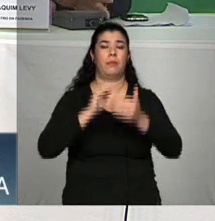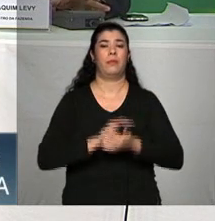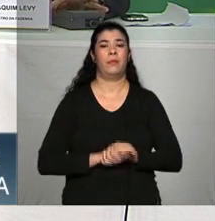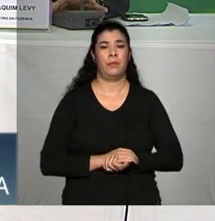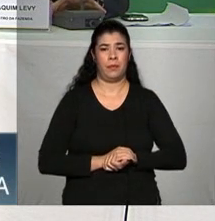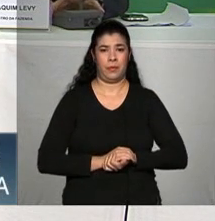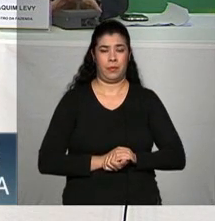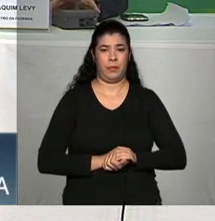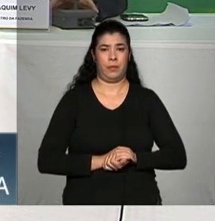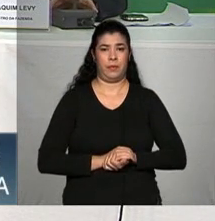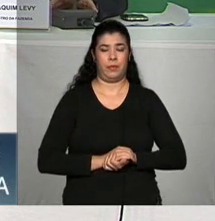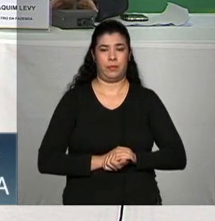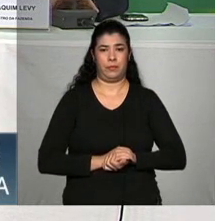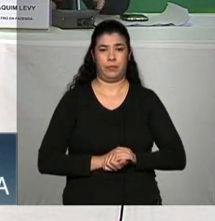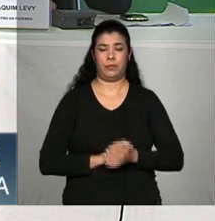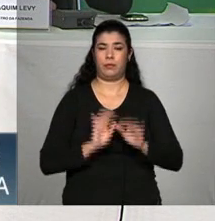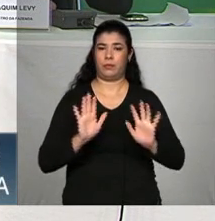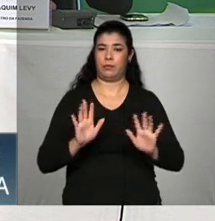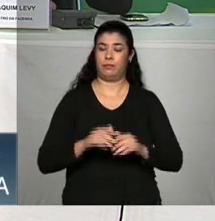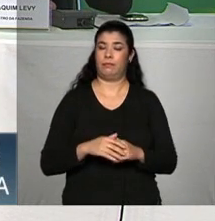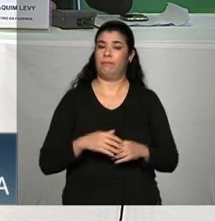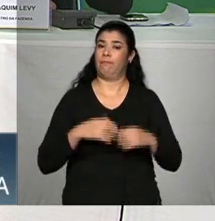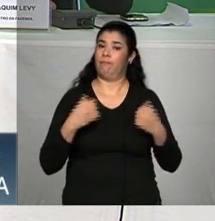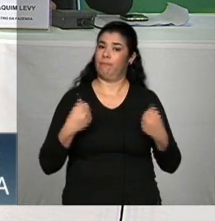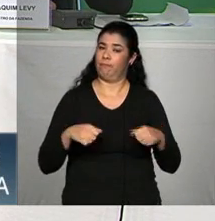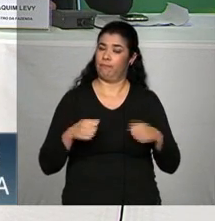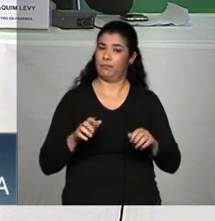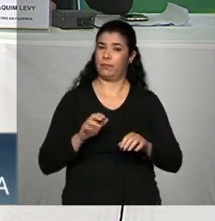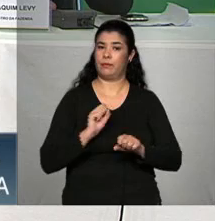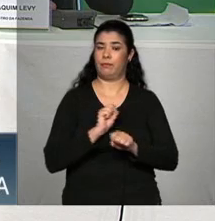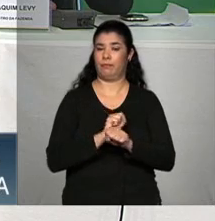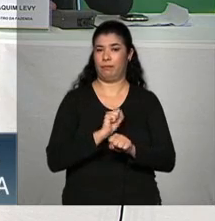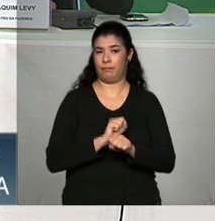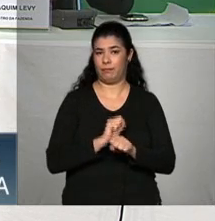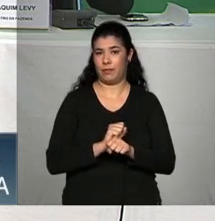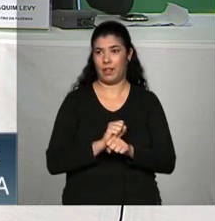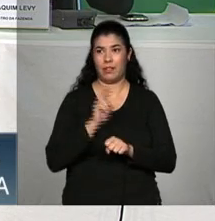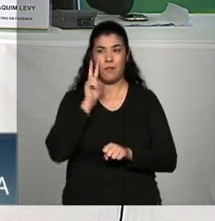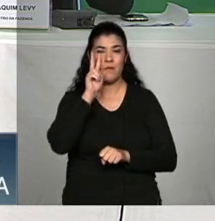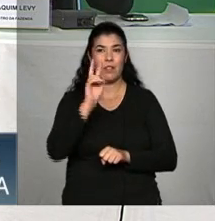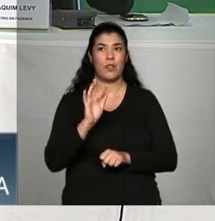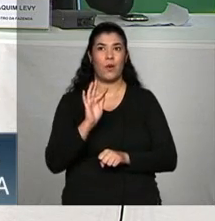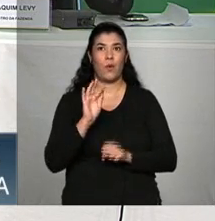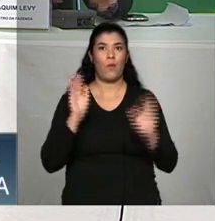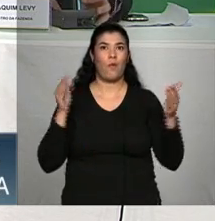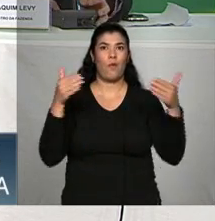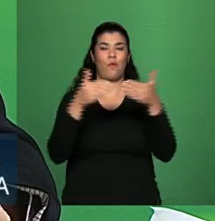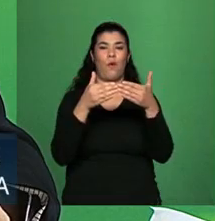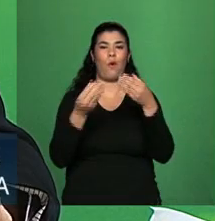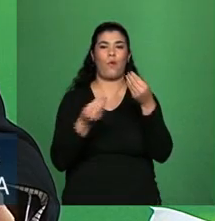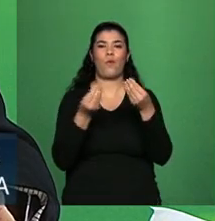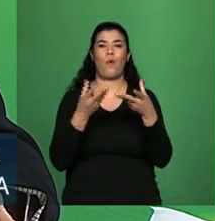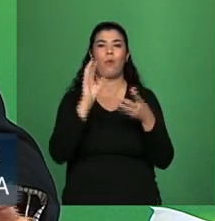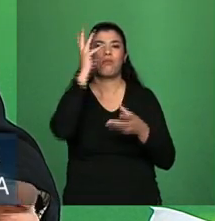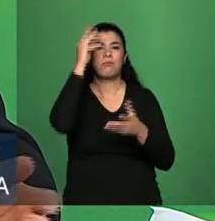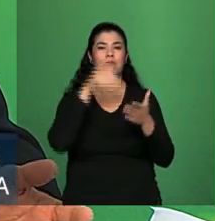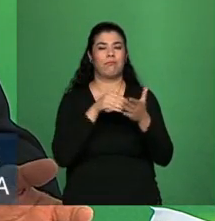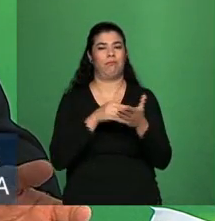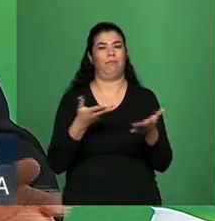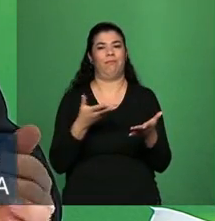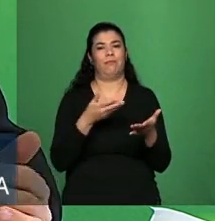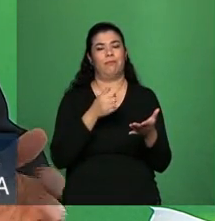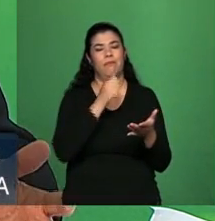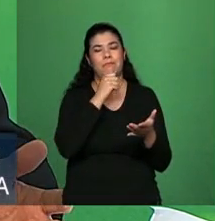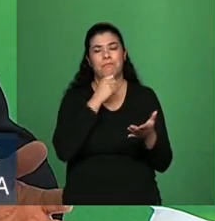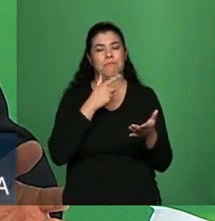Pessoal, eu acho que não deve se precipitar e já ter ideias de como vai acabar o fórum. Aí não faria sentido ter o fórum, está certo? Então, gente